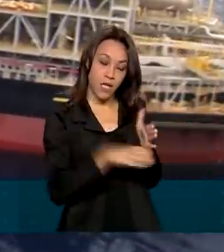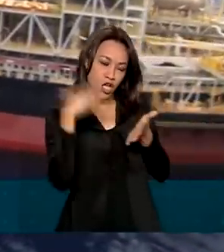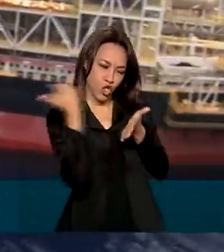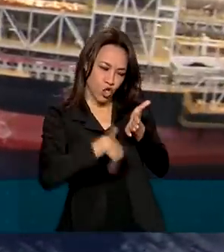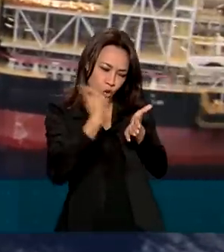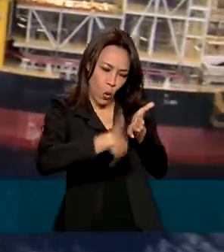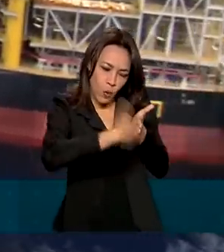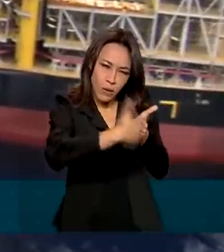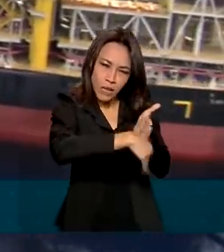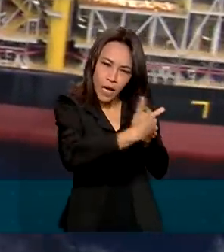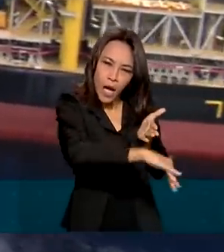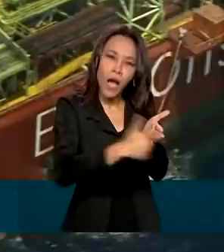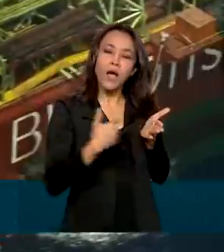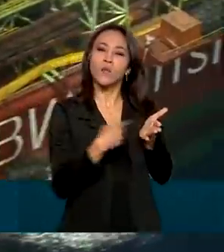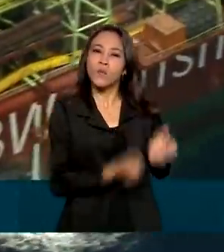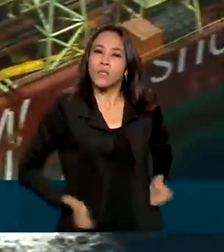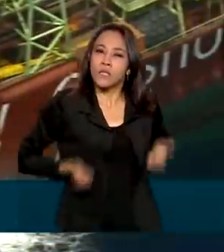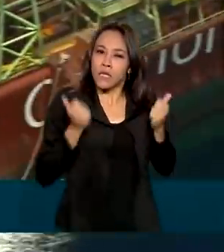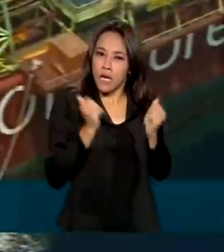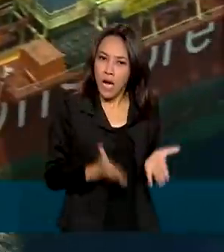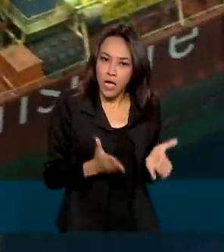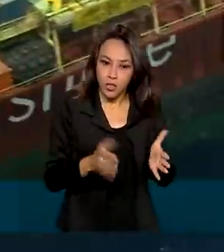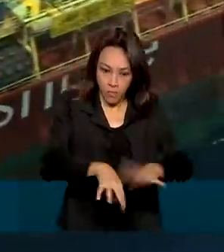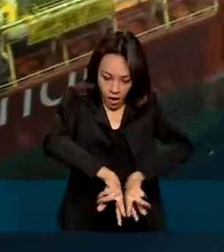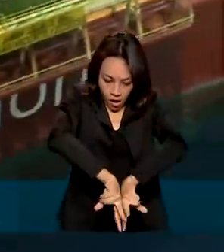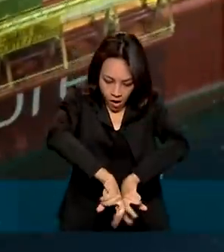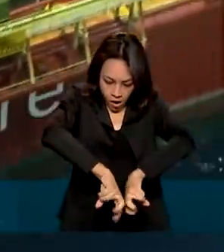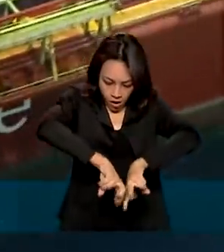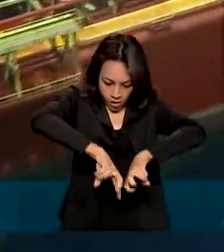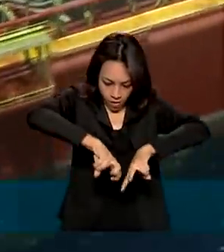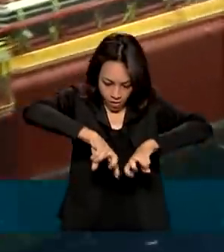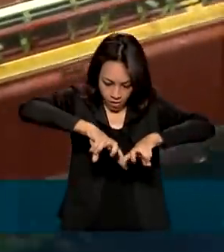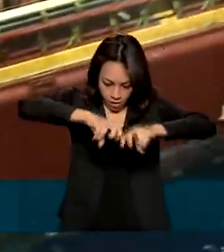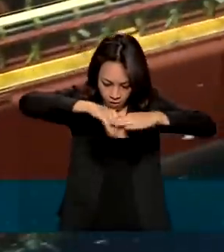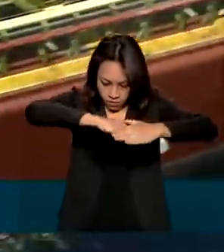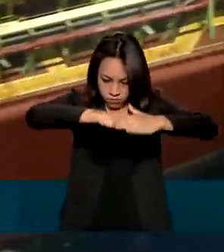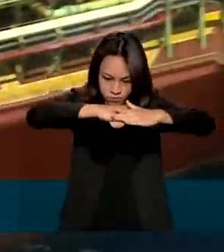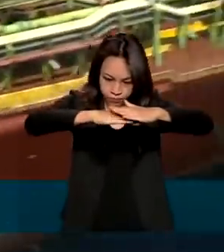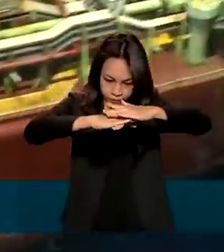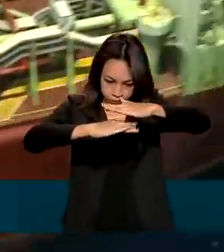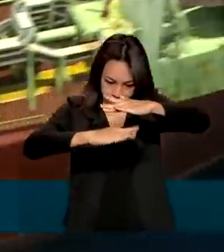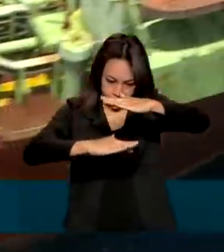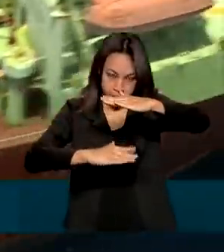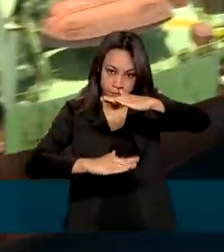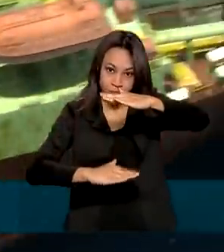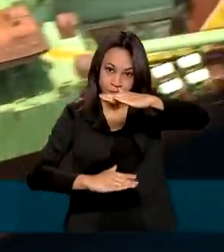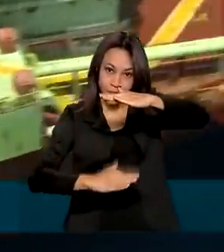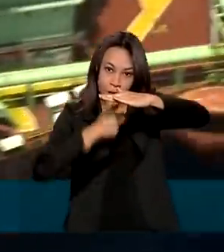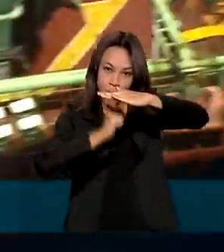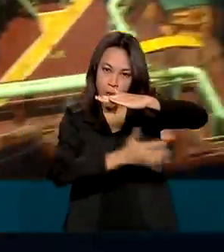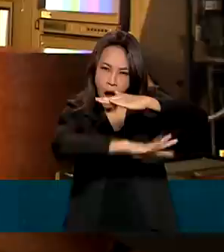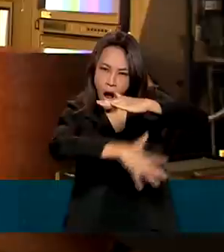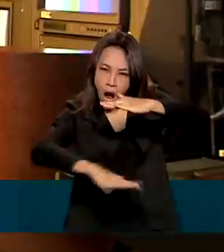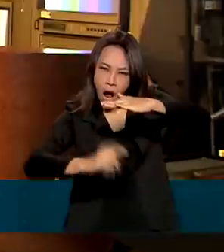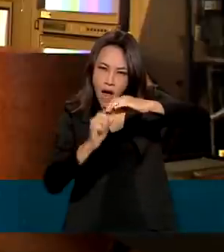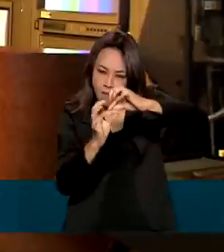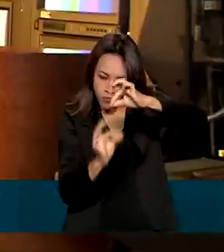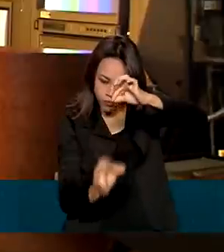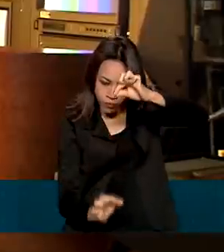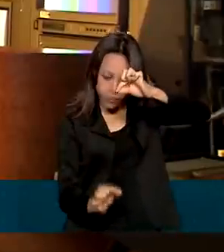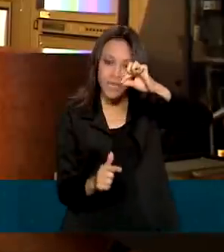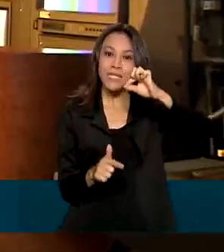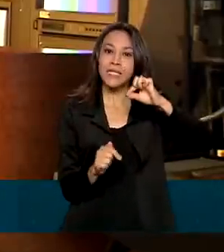custos de produção para retirar o petróleo da camada Pré-Sal, a mais de 7 mil metros no fundo do mar. Nos